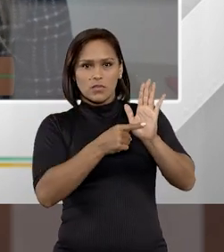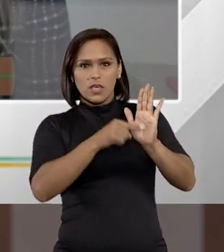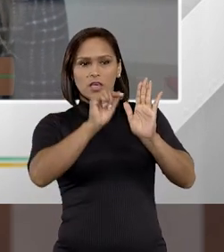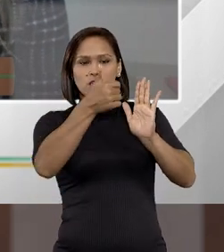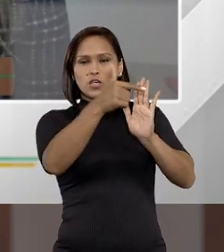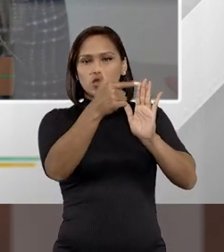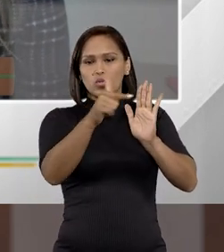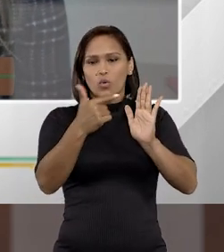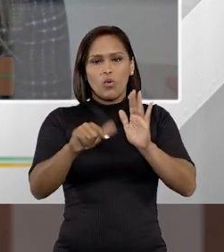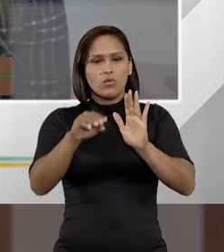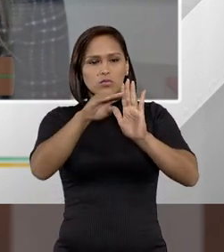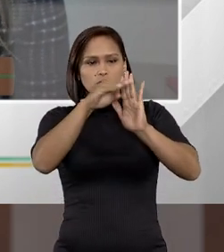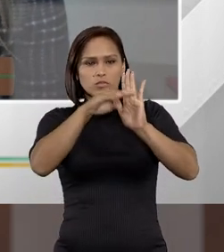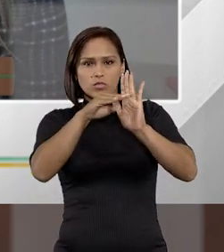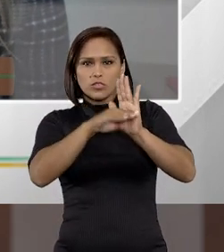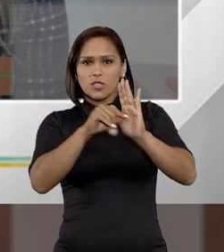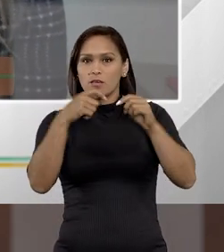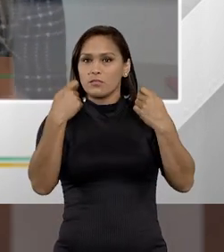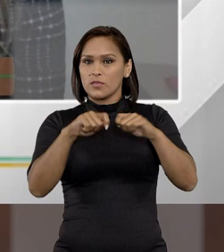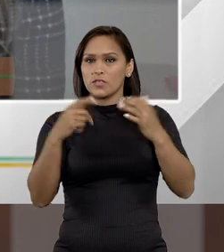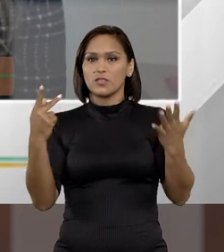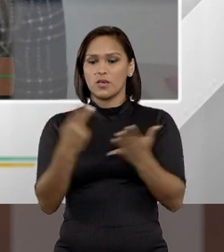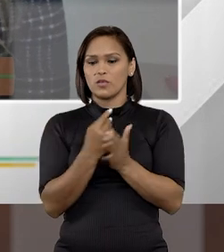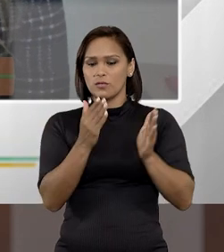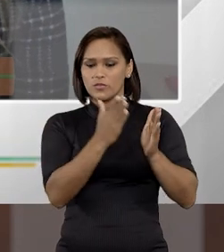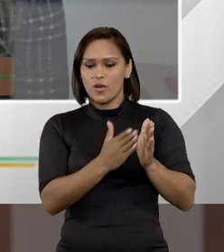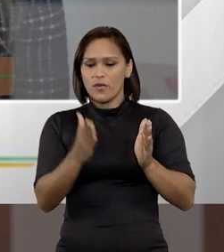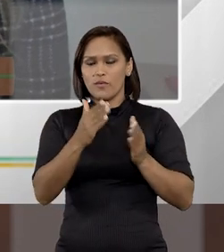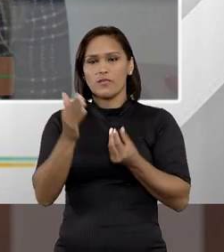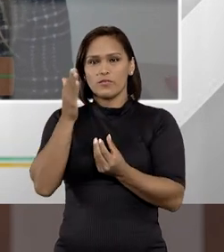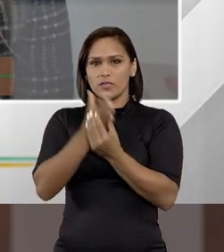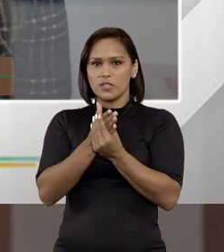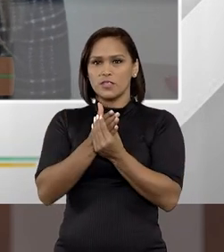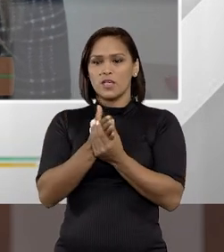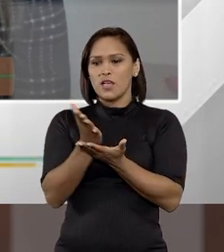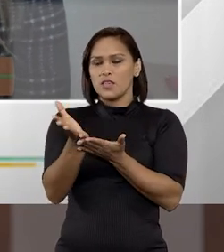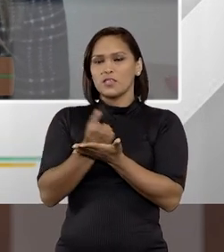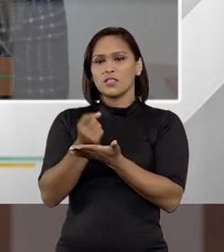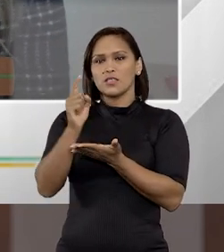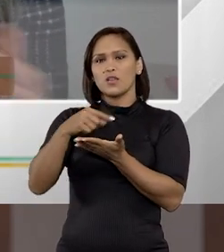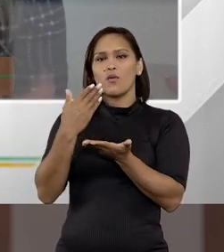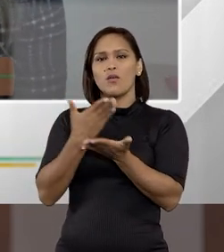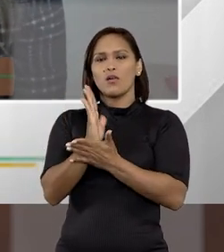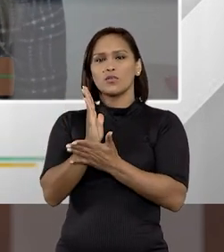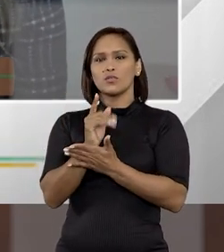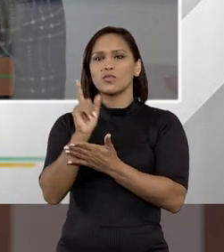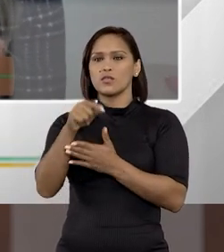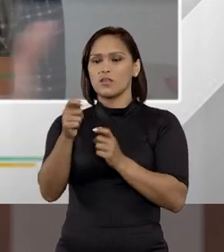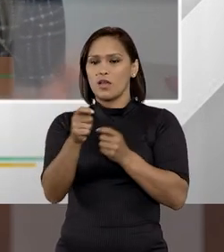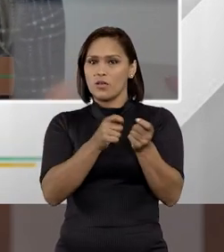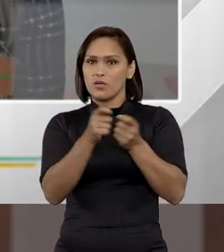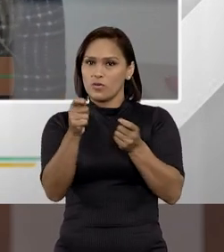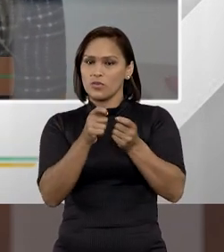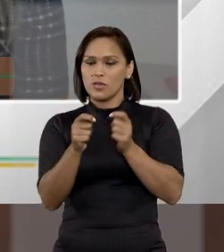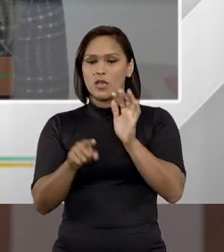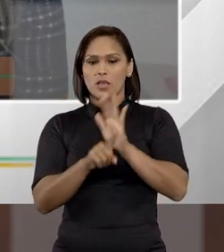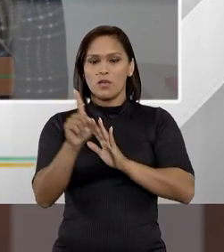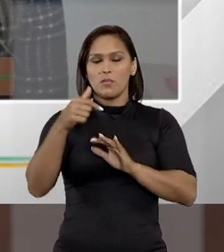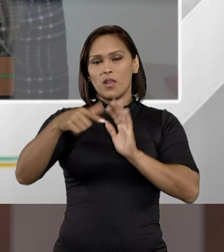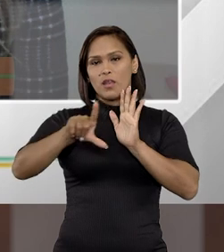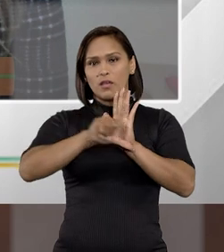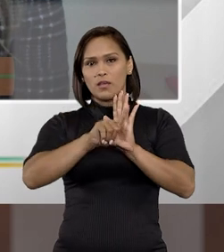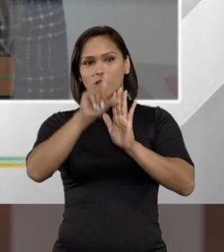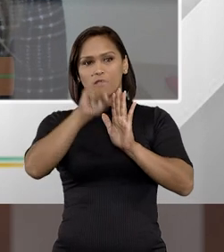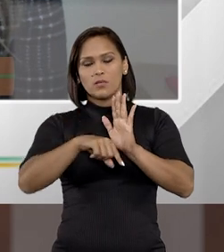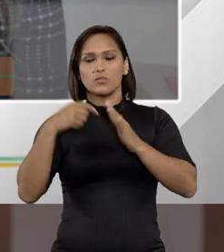denúncia e todas as diligências que são necessárias nessa fase de inquérito são diligências autorizadas e controladas aí pela